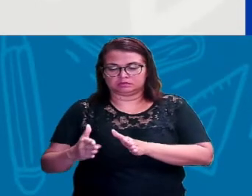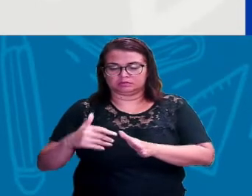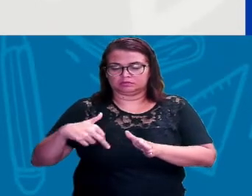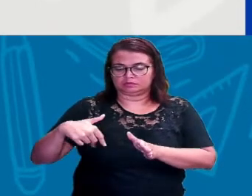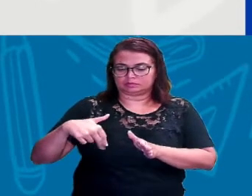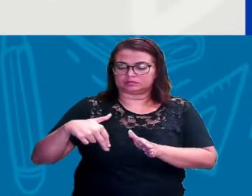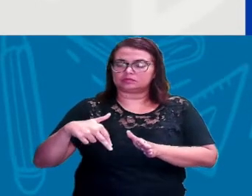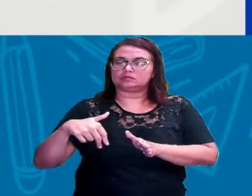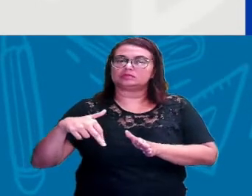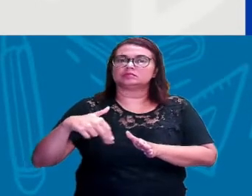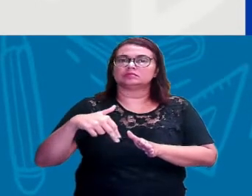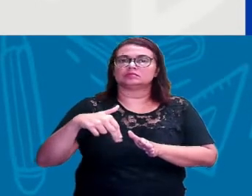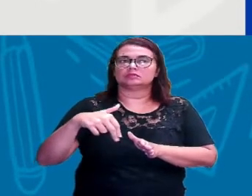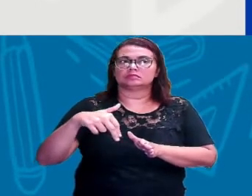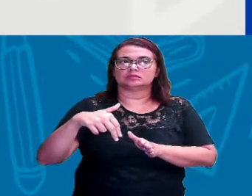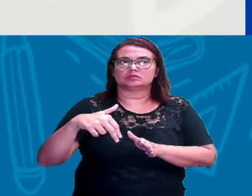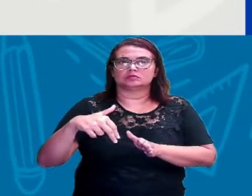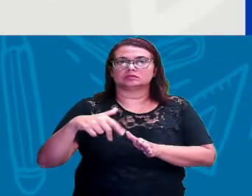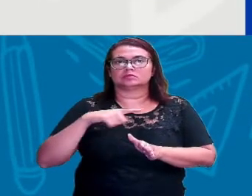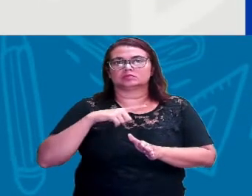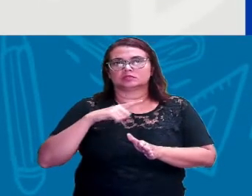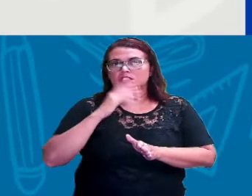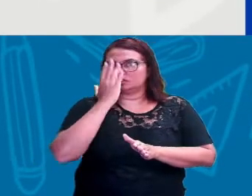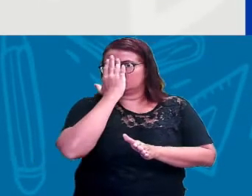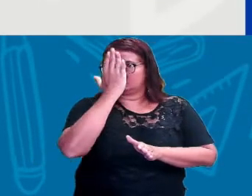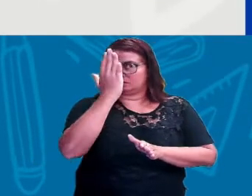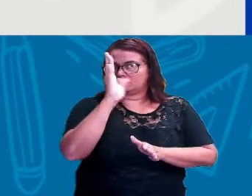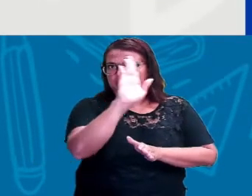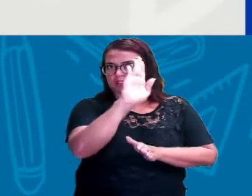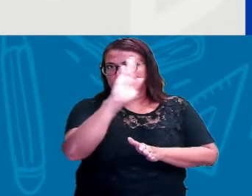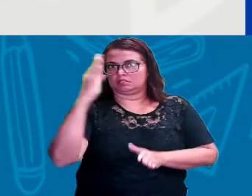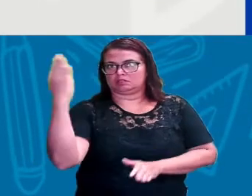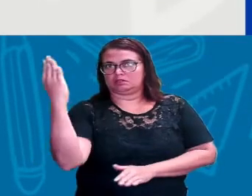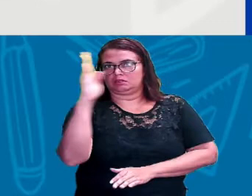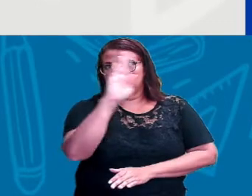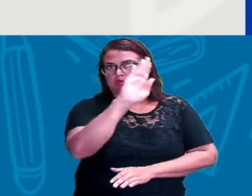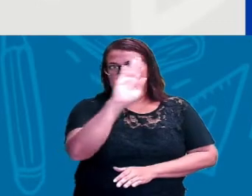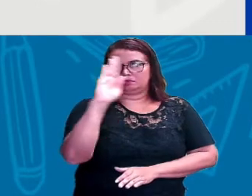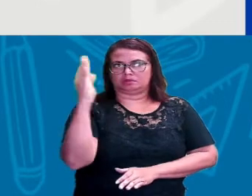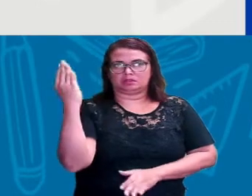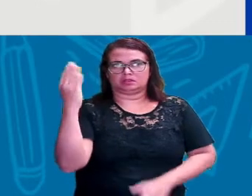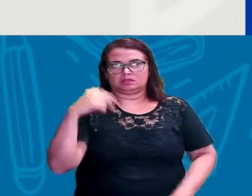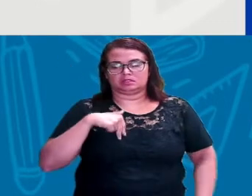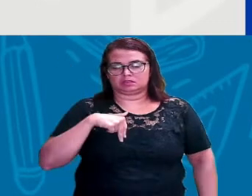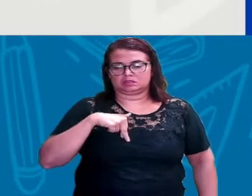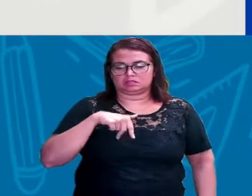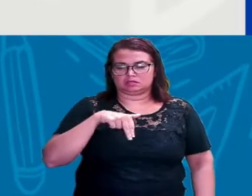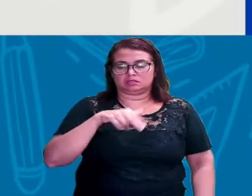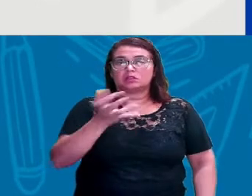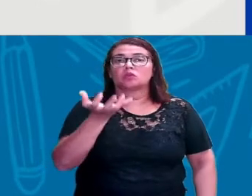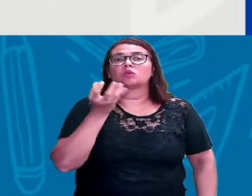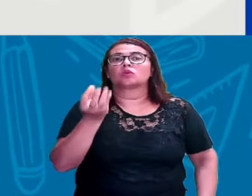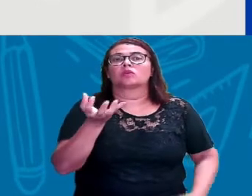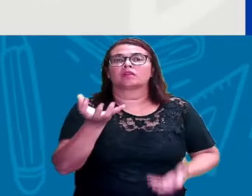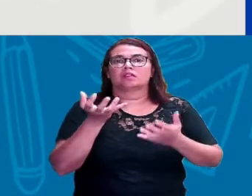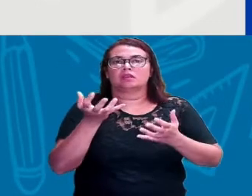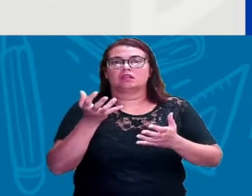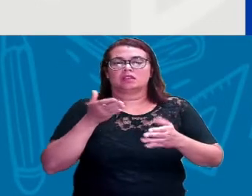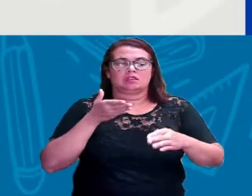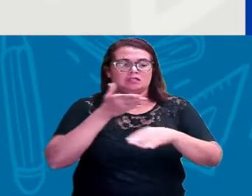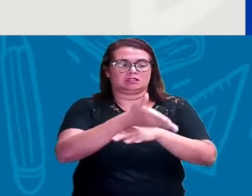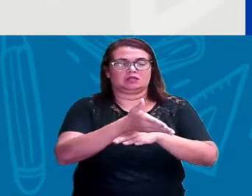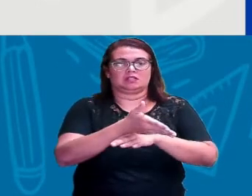caminhando, em frente a mim tem uma porta. Estou dizendo para vocês aqui o que tem no estúdio. Se eu quiser entrar nesta sala